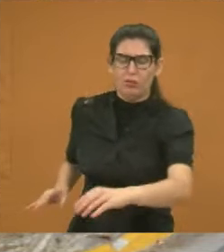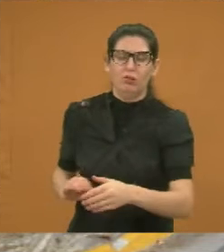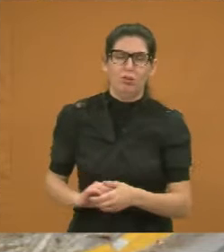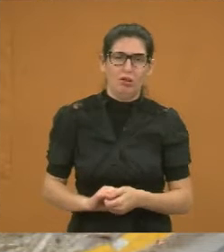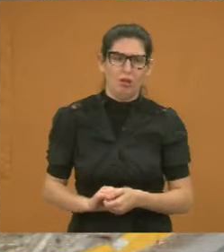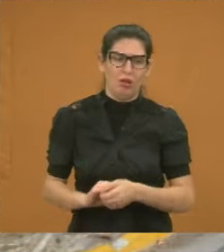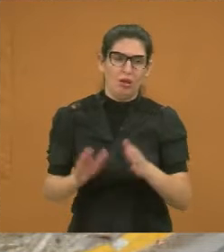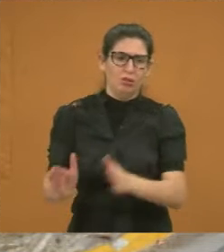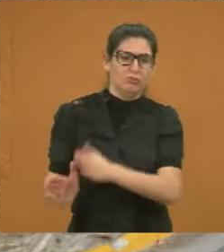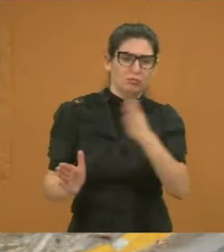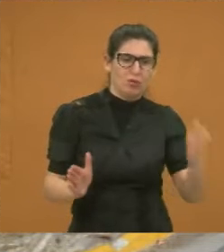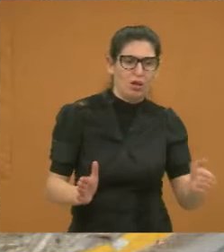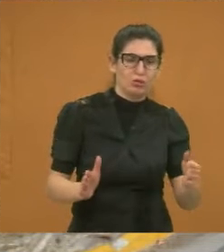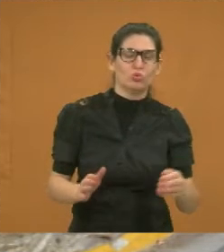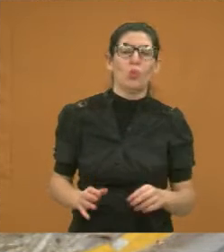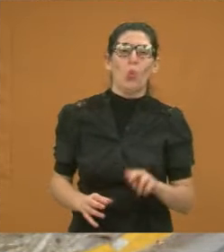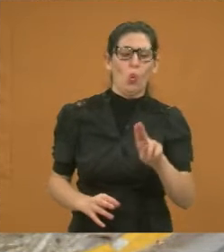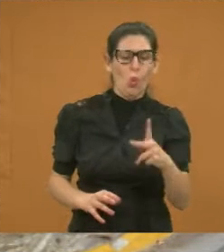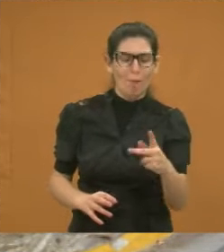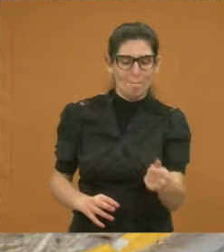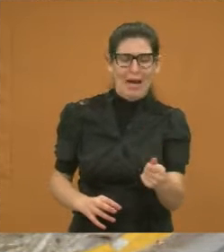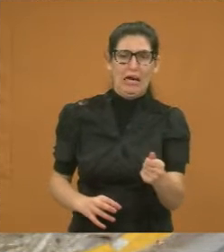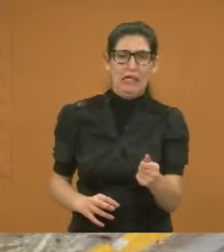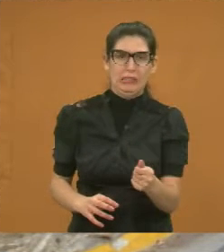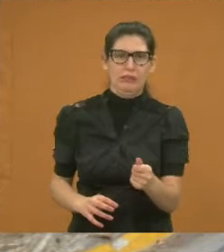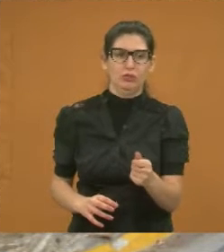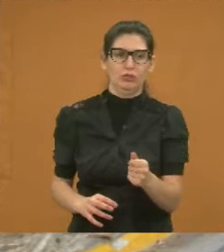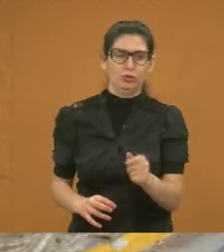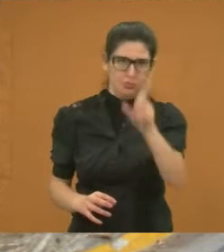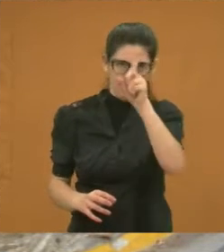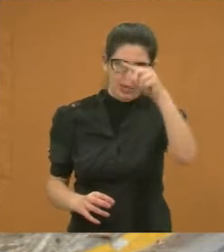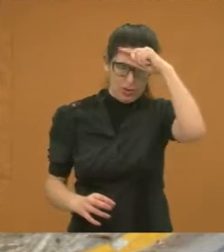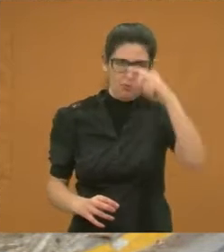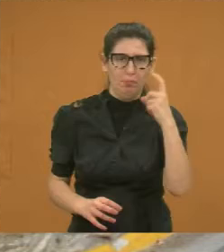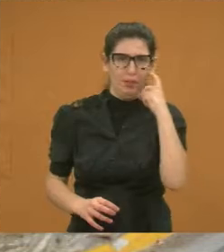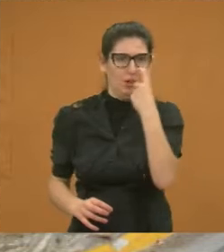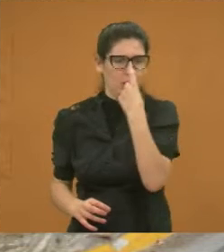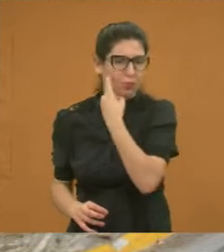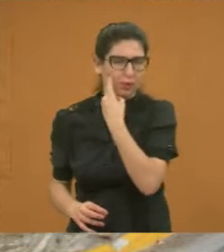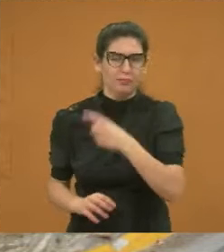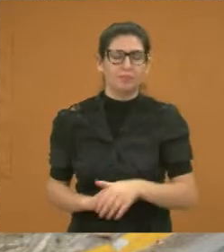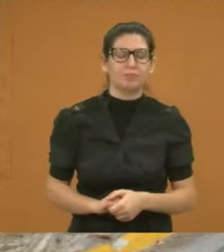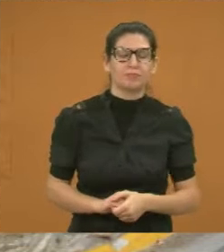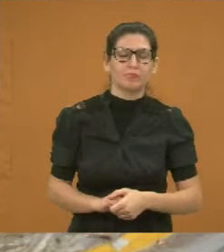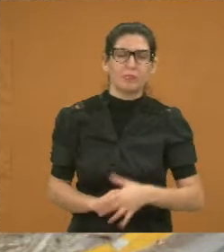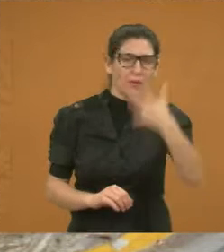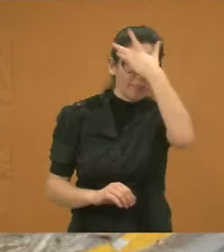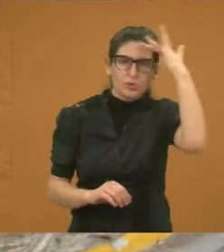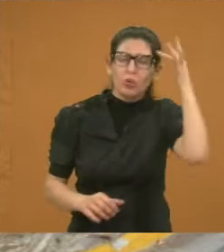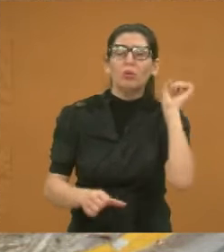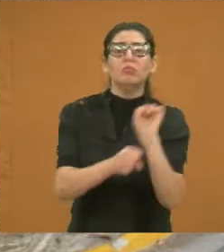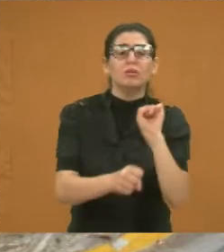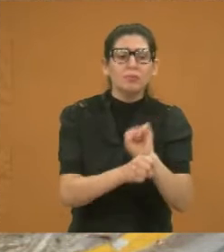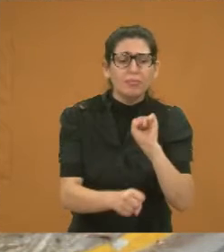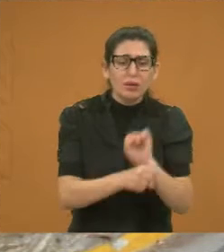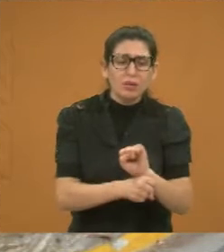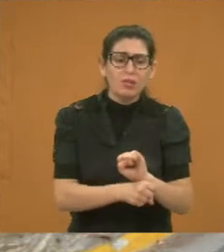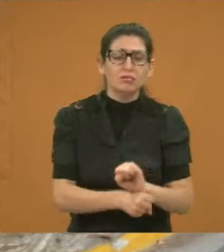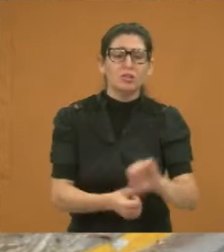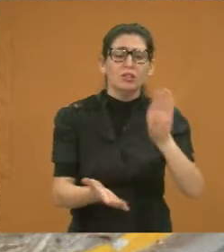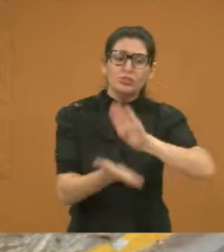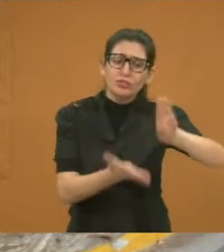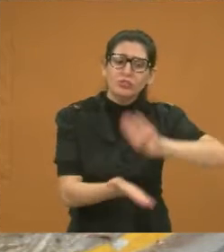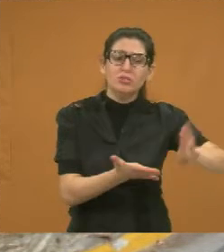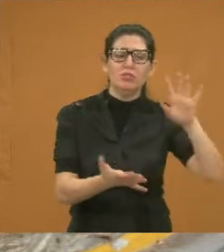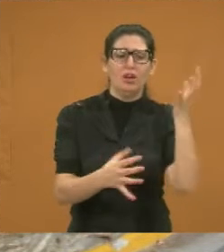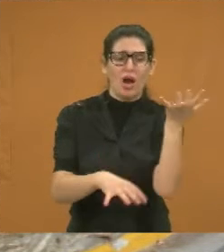do UPA do Parque Minha Lua. Já retiraram as árvores todas. O morador está esperando que vá lá, retire aquele estoco da árvore.